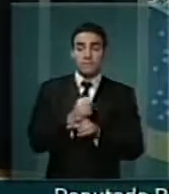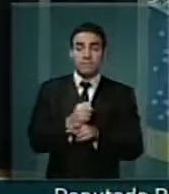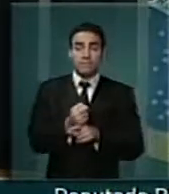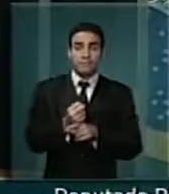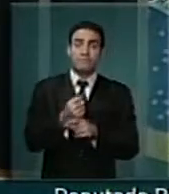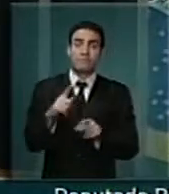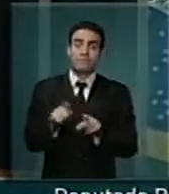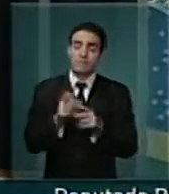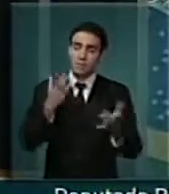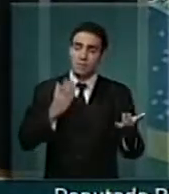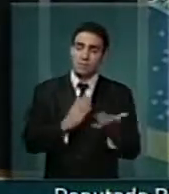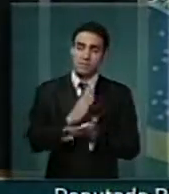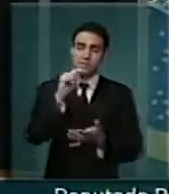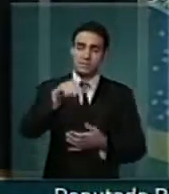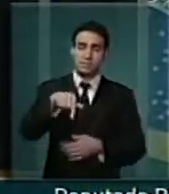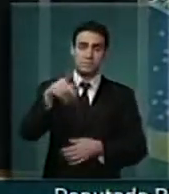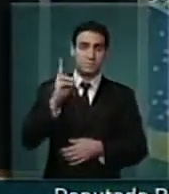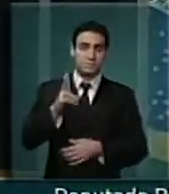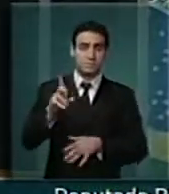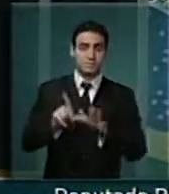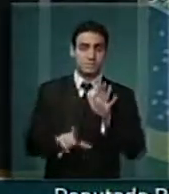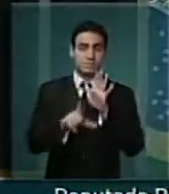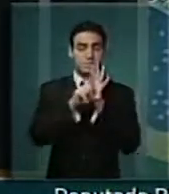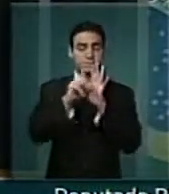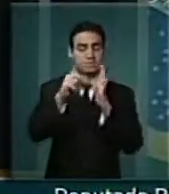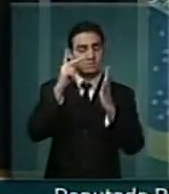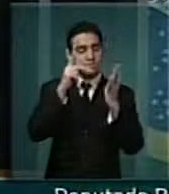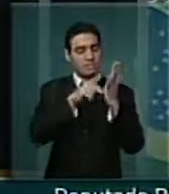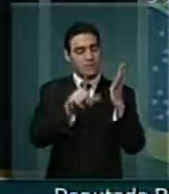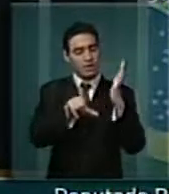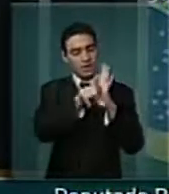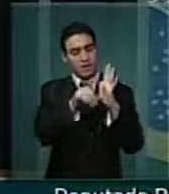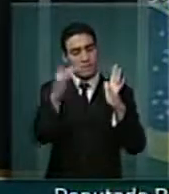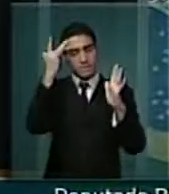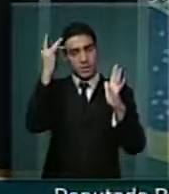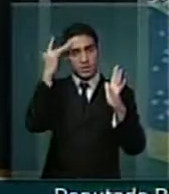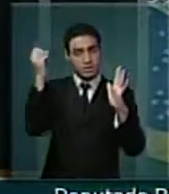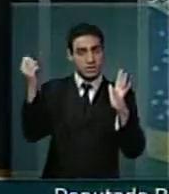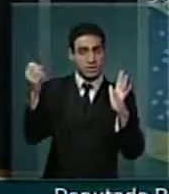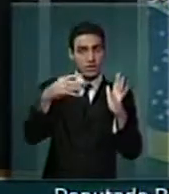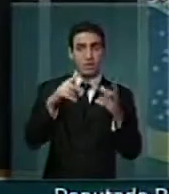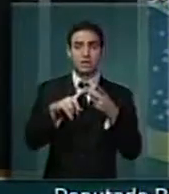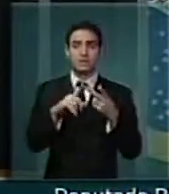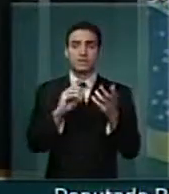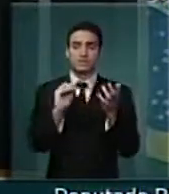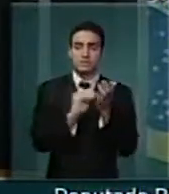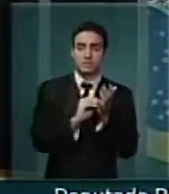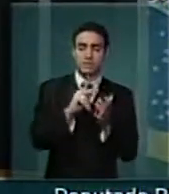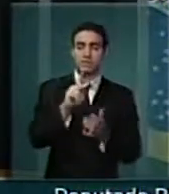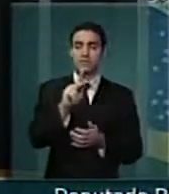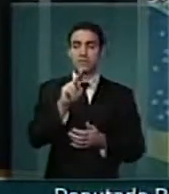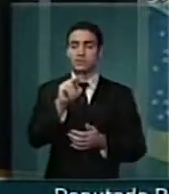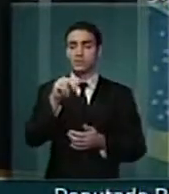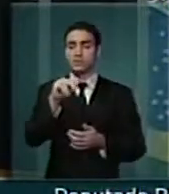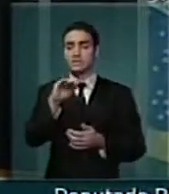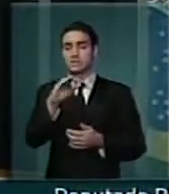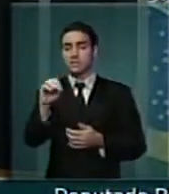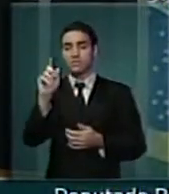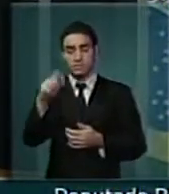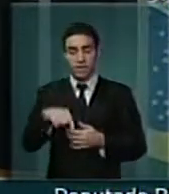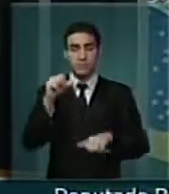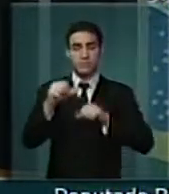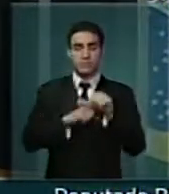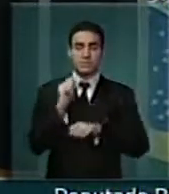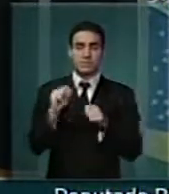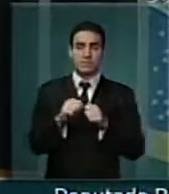aprovação, nesta Casa de Leis, de uma legislação moderna, prevendo punições, já permitem que mudanças